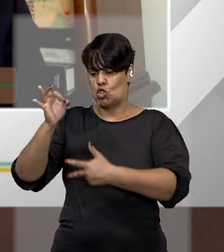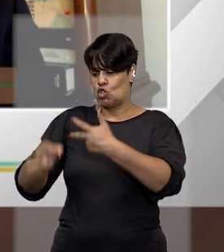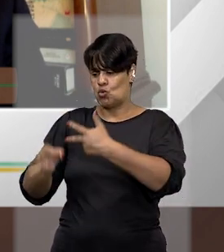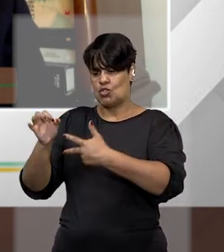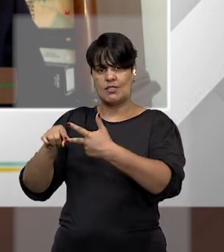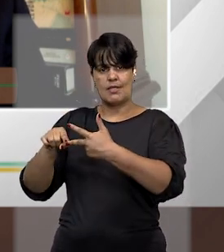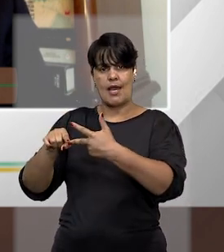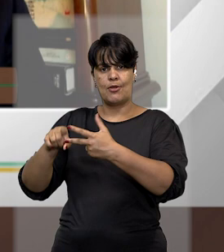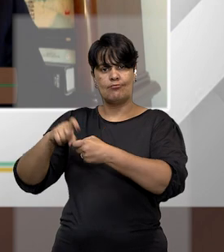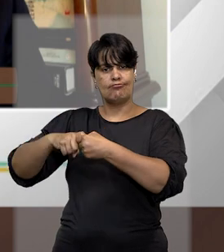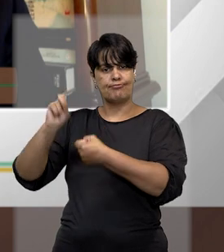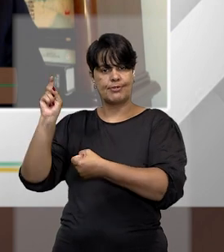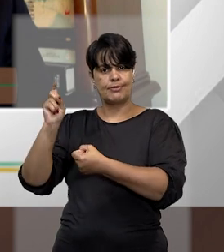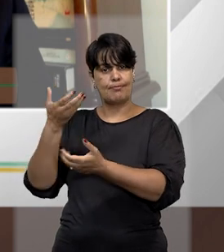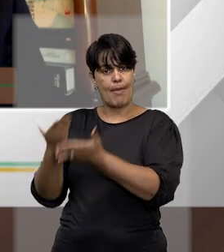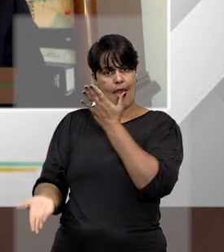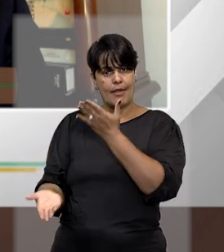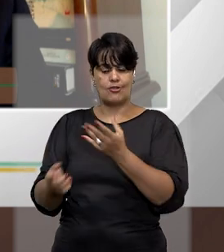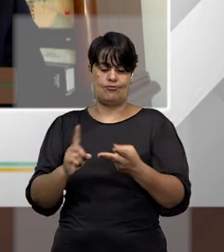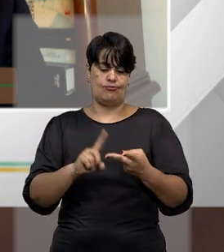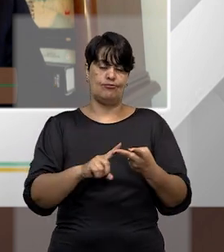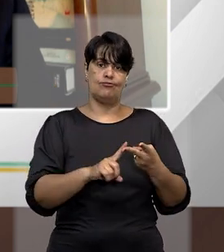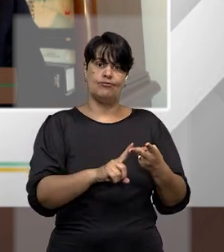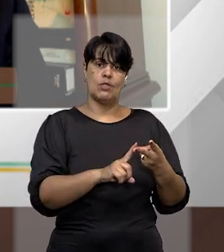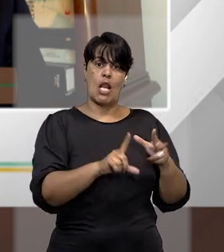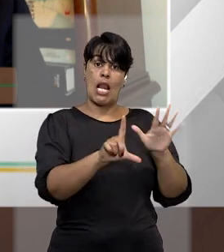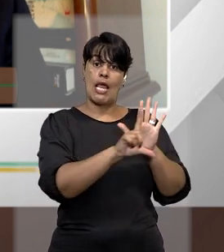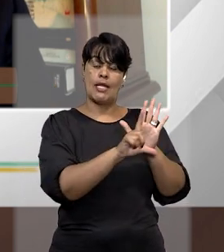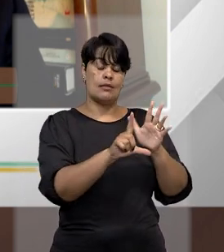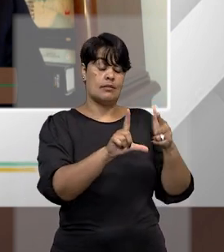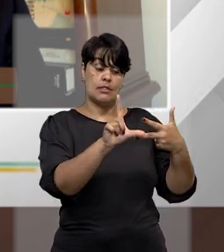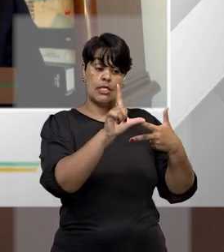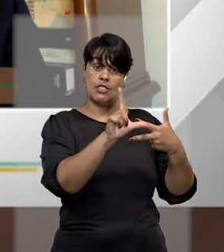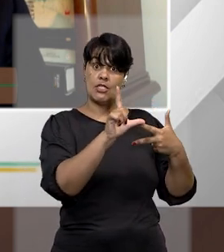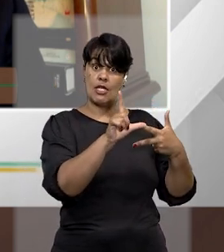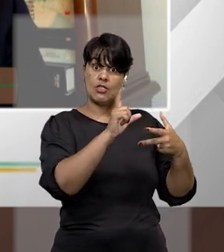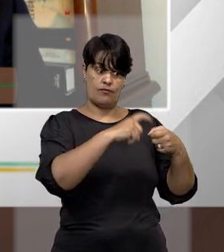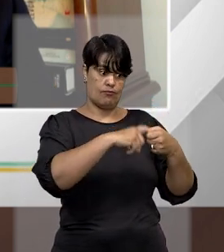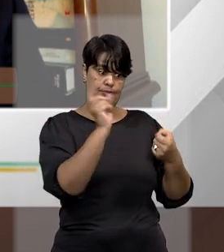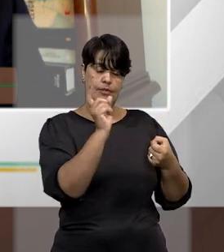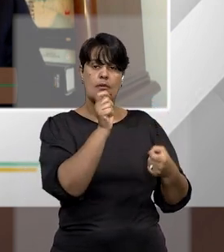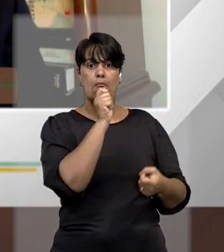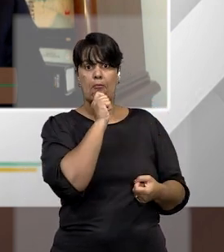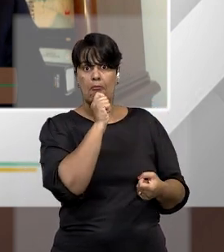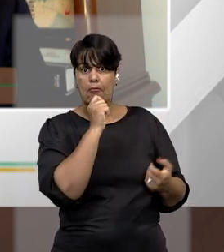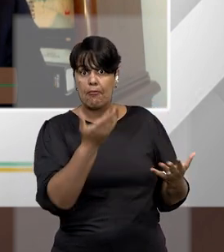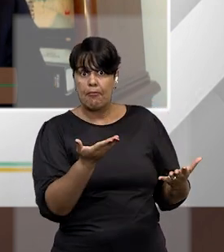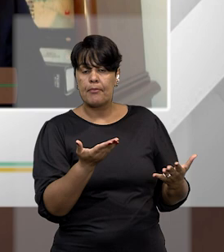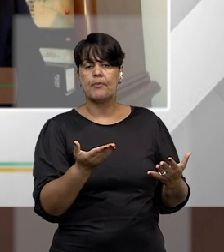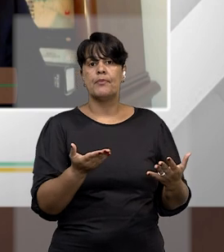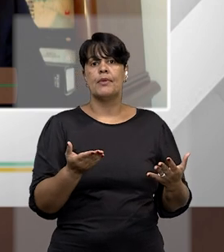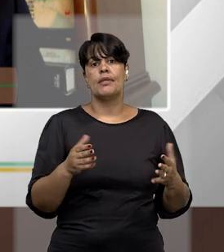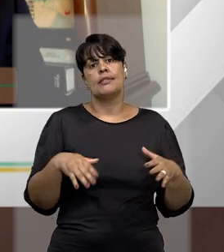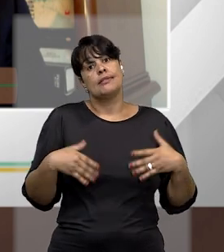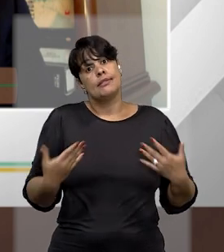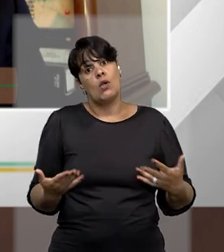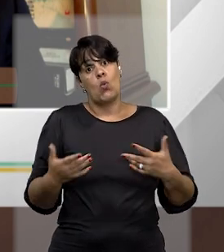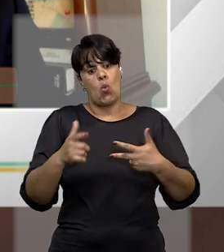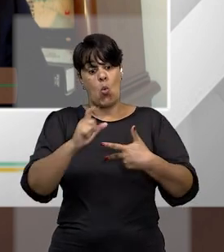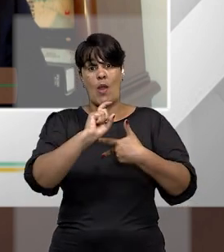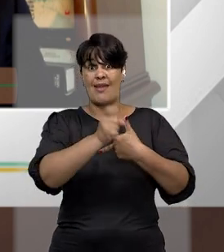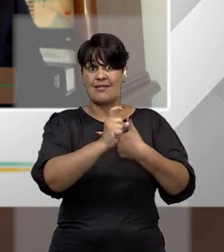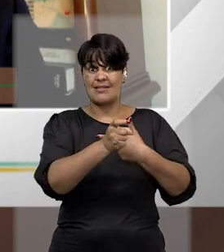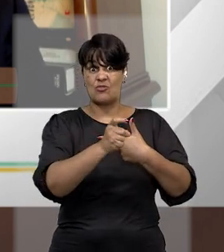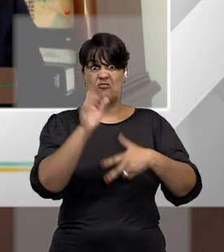de um poder legislativo independente e tendo um poder executivo absolutamente forte e dominante. Esse é o grande,